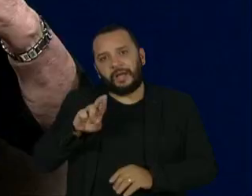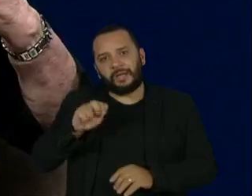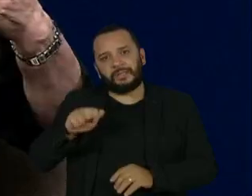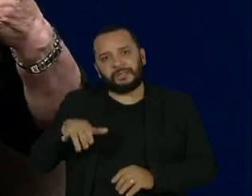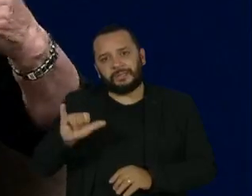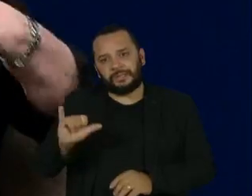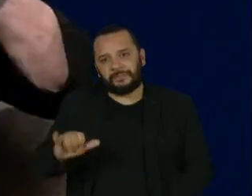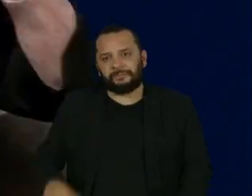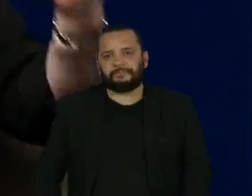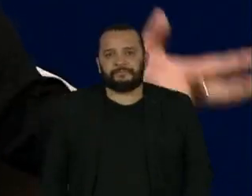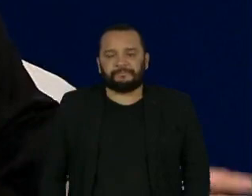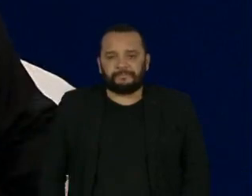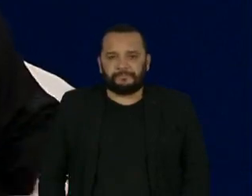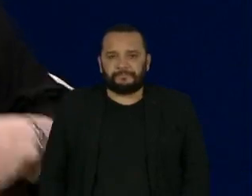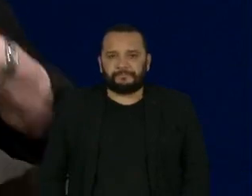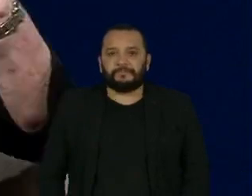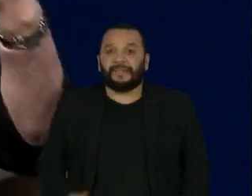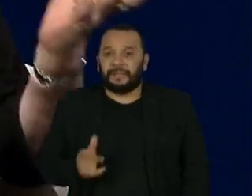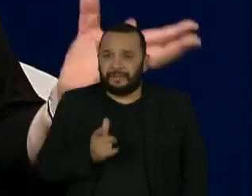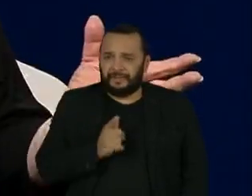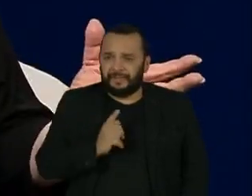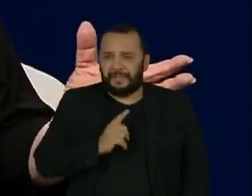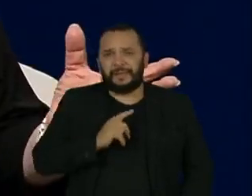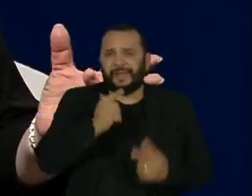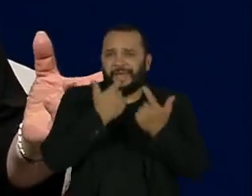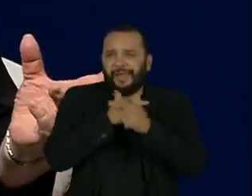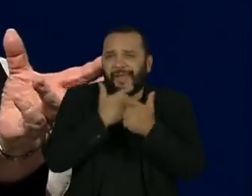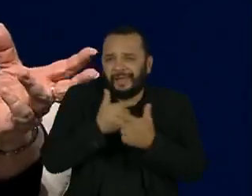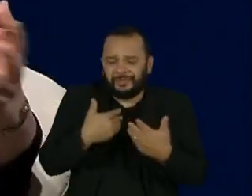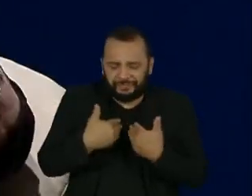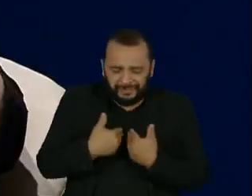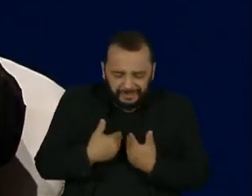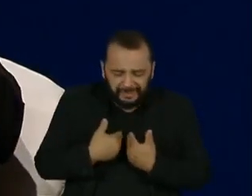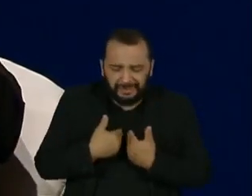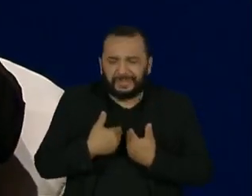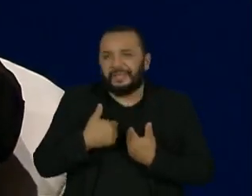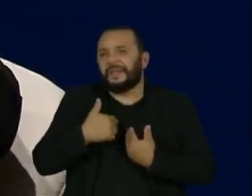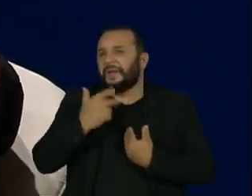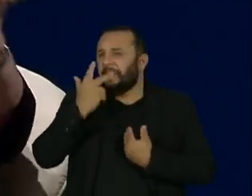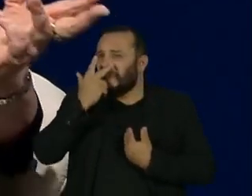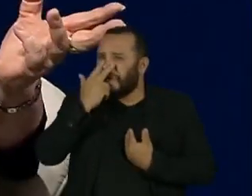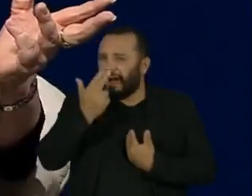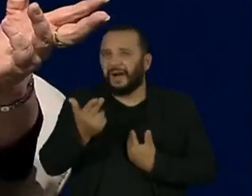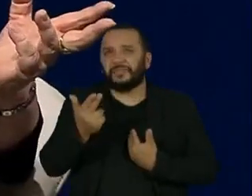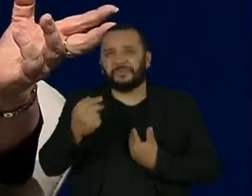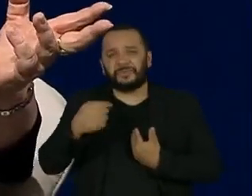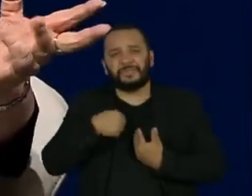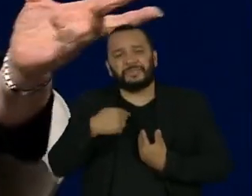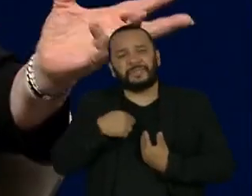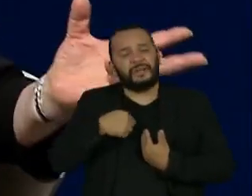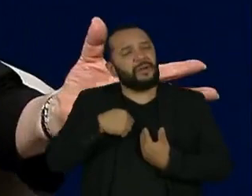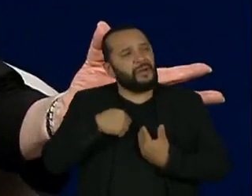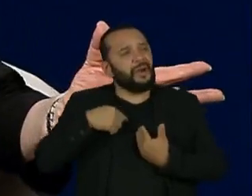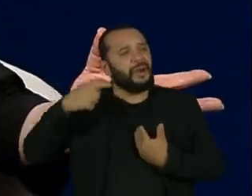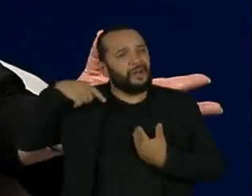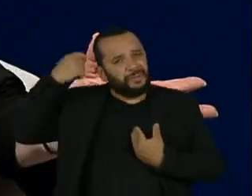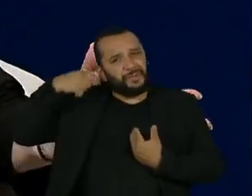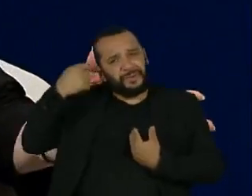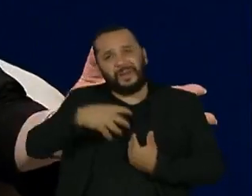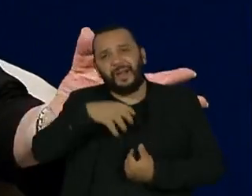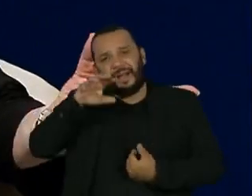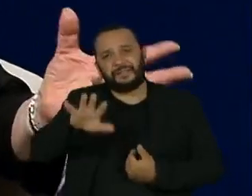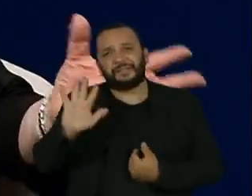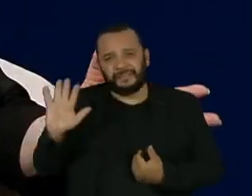Rimos muito, debochei de mim mesma. Eu acho que ser ator é tudo isso.